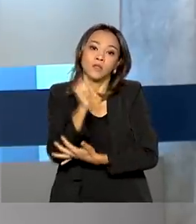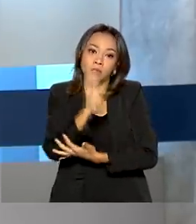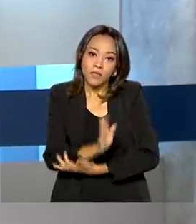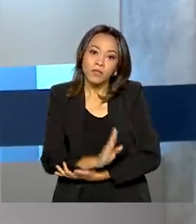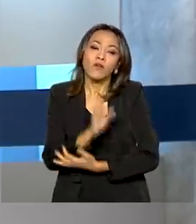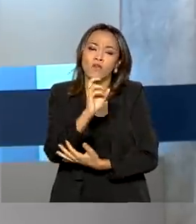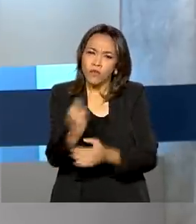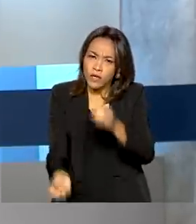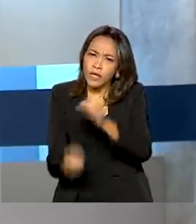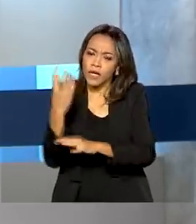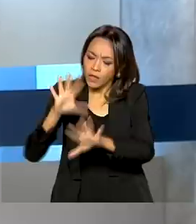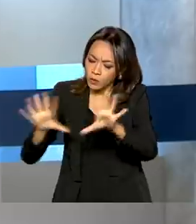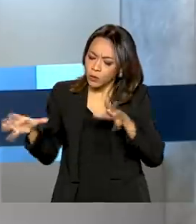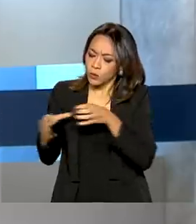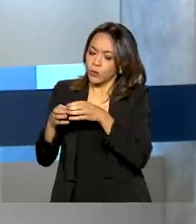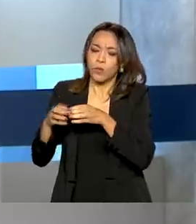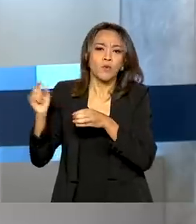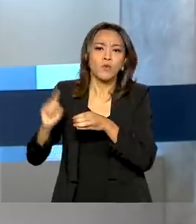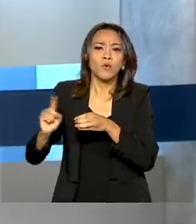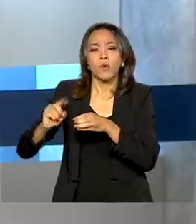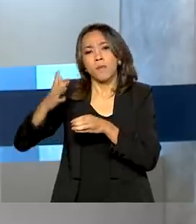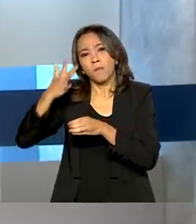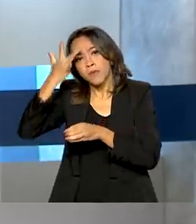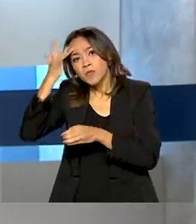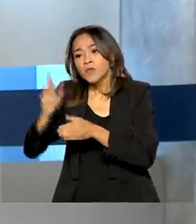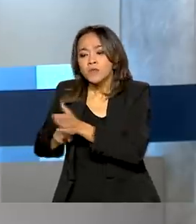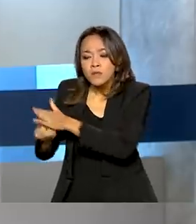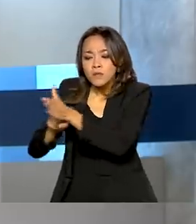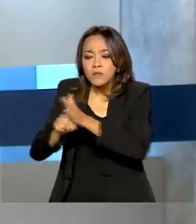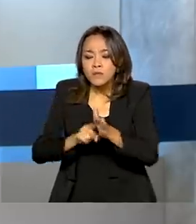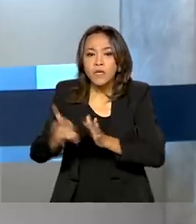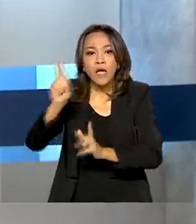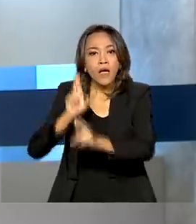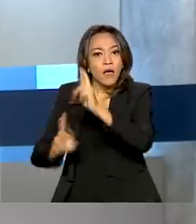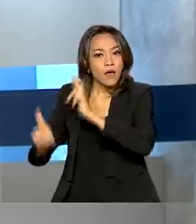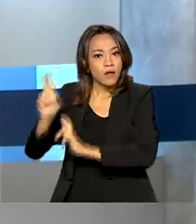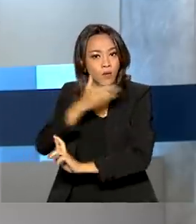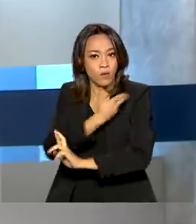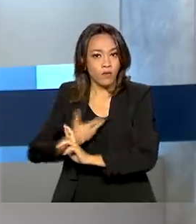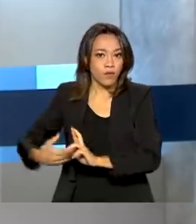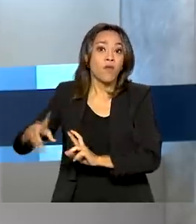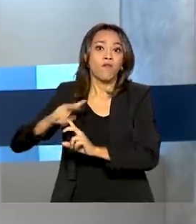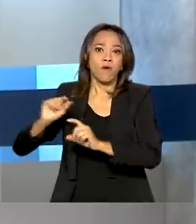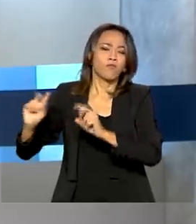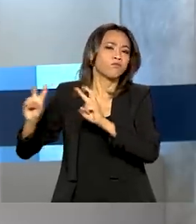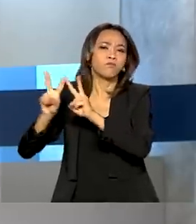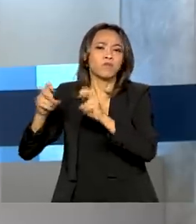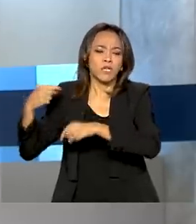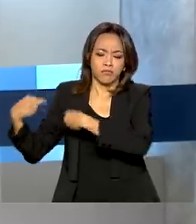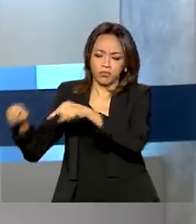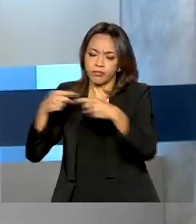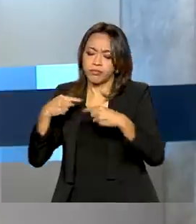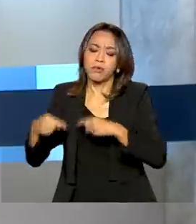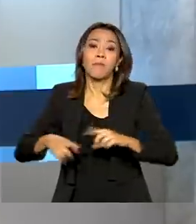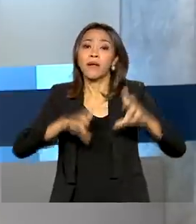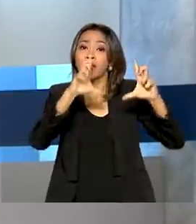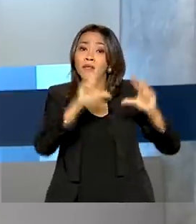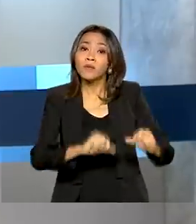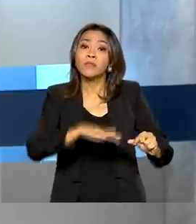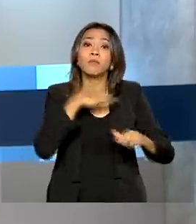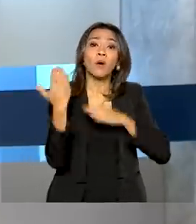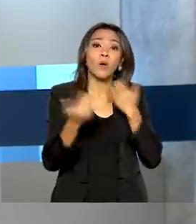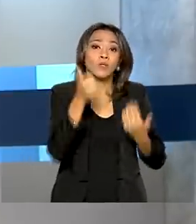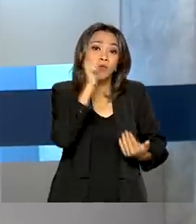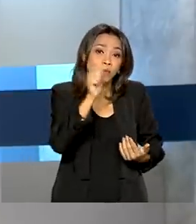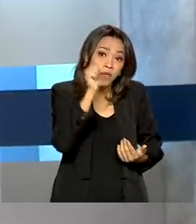câmara técnica formada por cientistas e representantes do governo. Eles vão debater medidas para diminuir as mortes de grávidas e